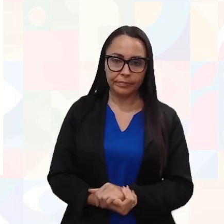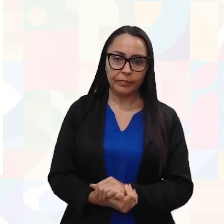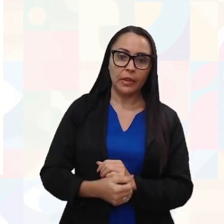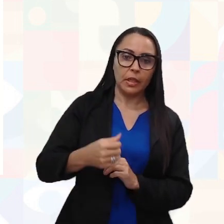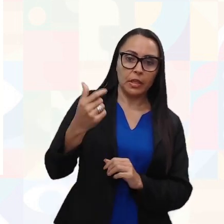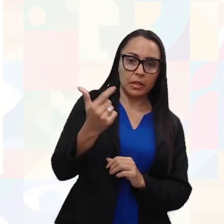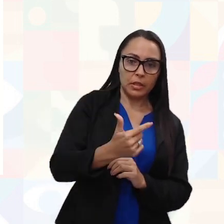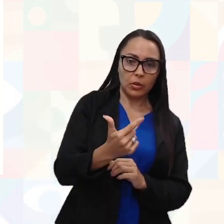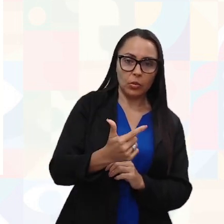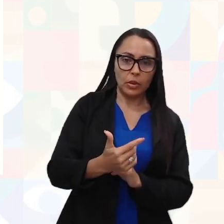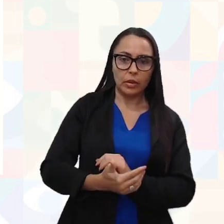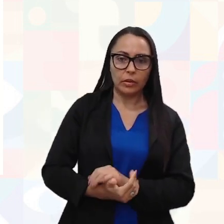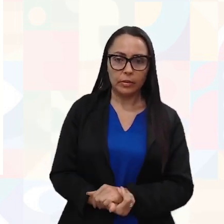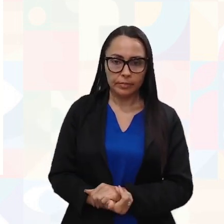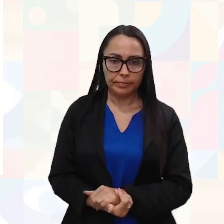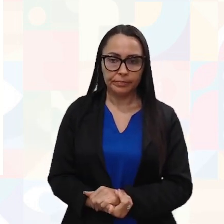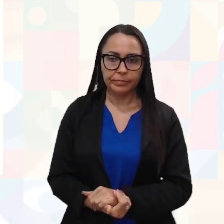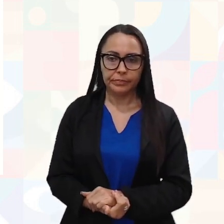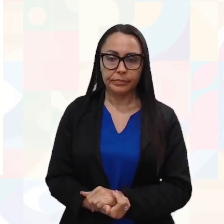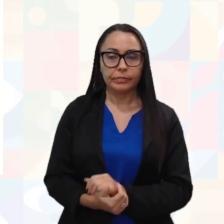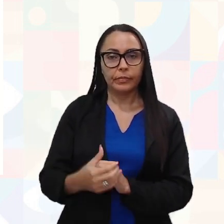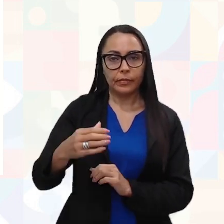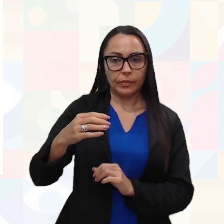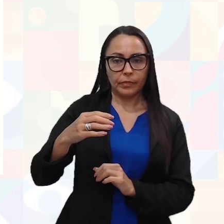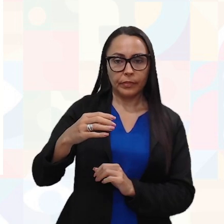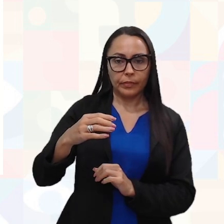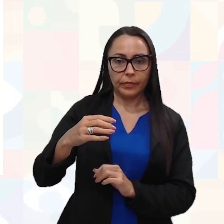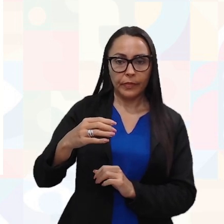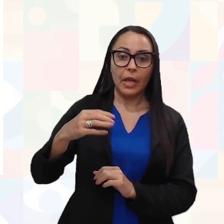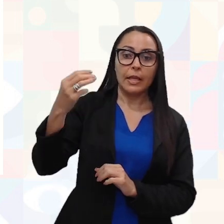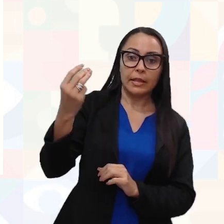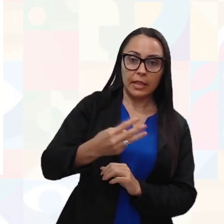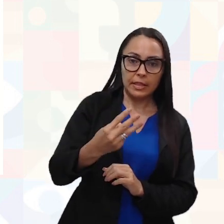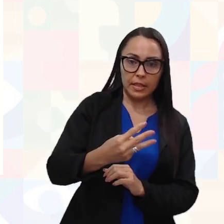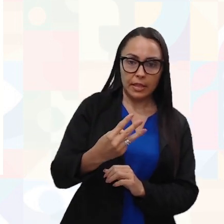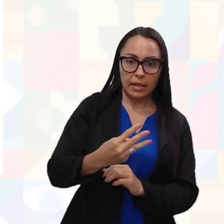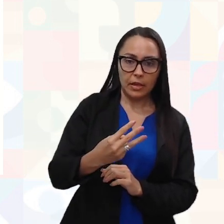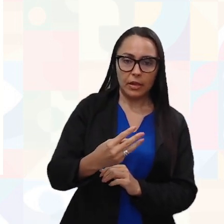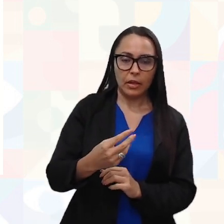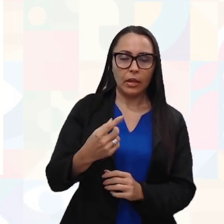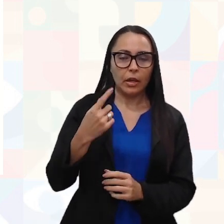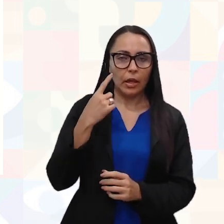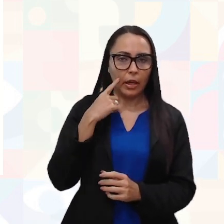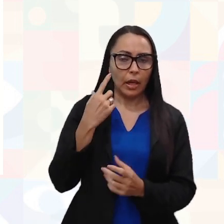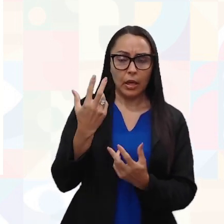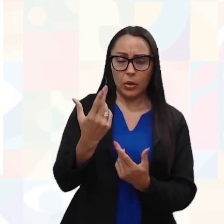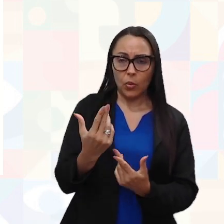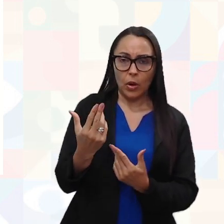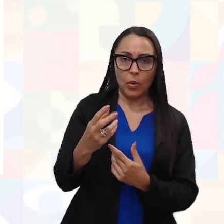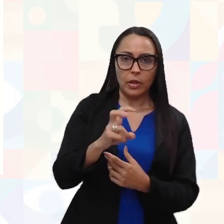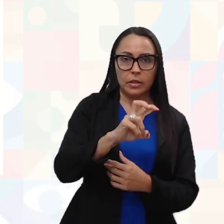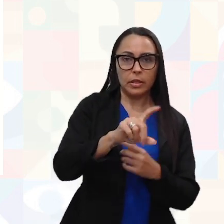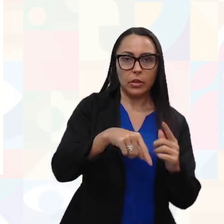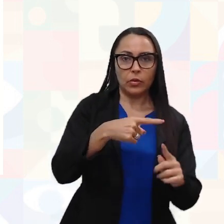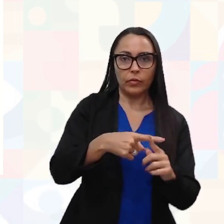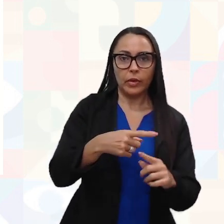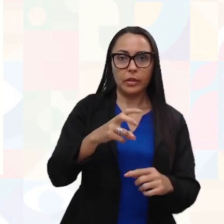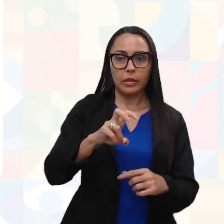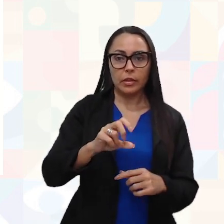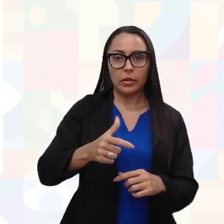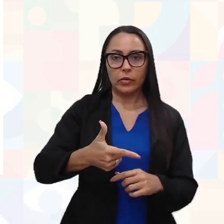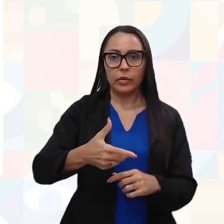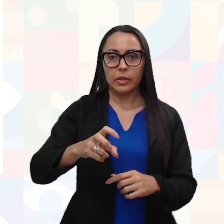falha, tá com o grau crítico, 9. Terceira falha, veja o raciocínio. 5 vezes 5, 25.